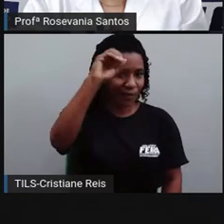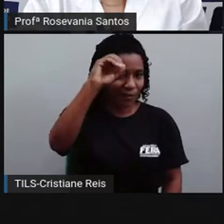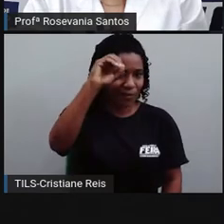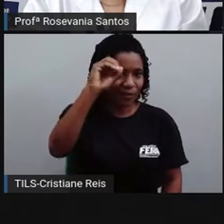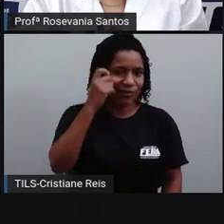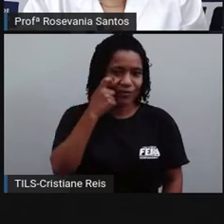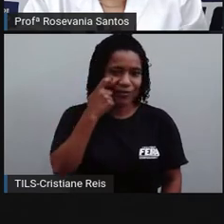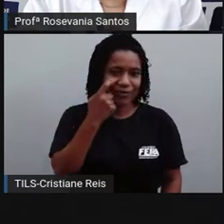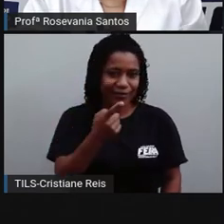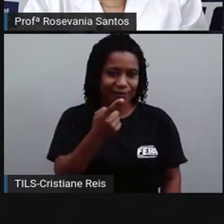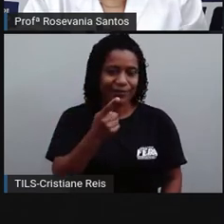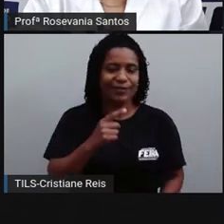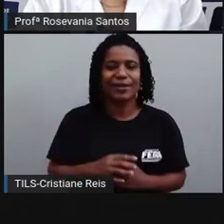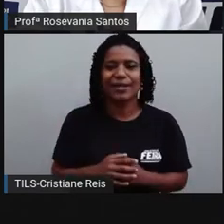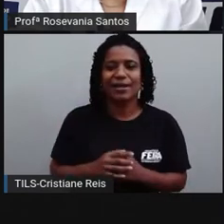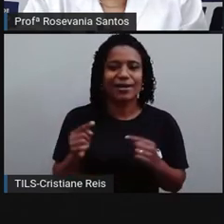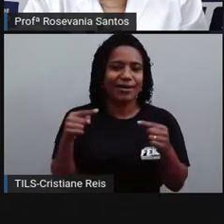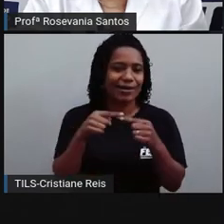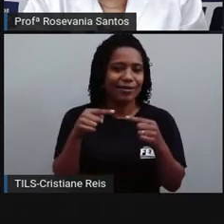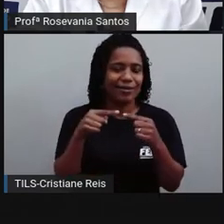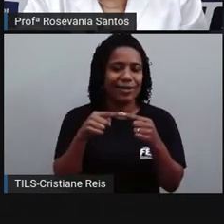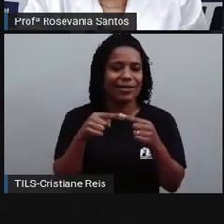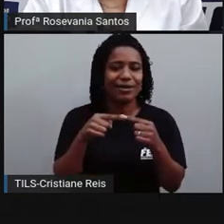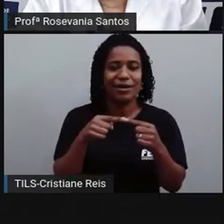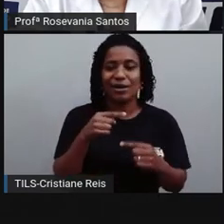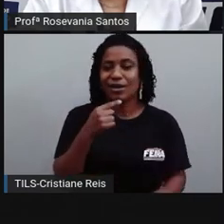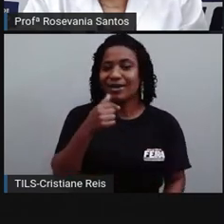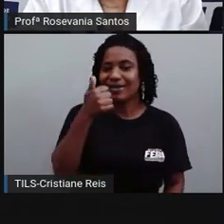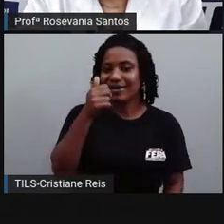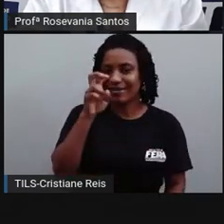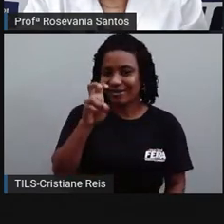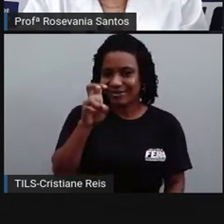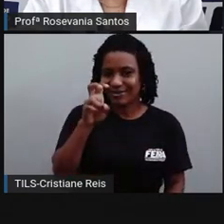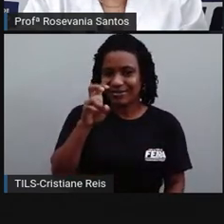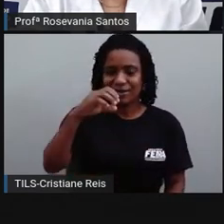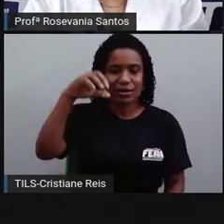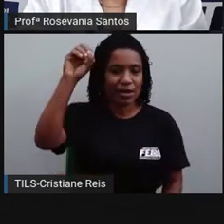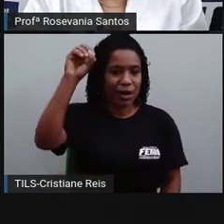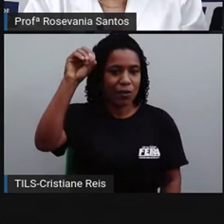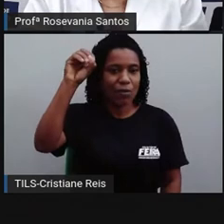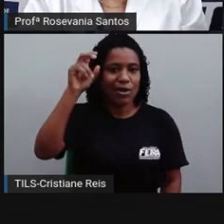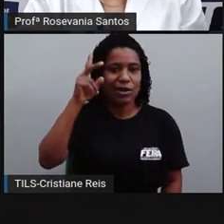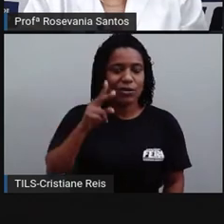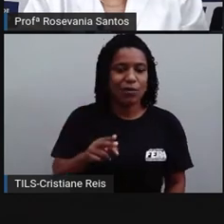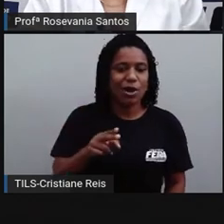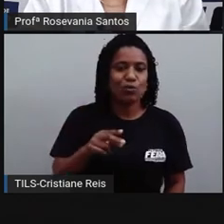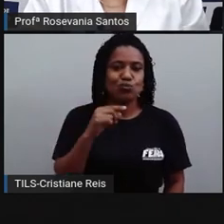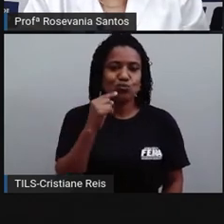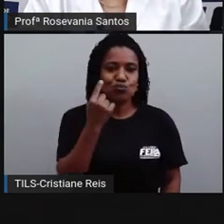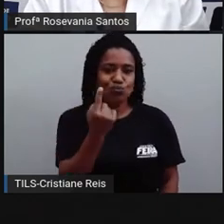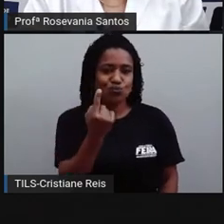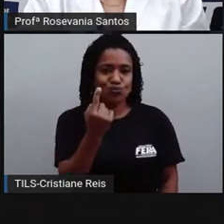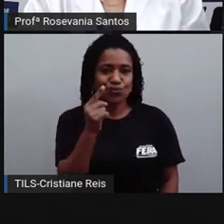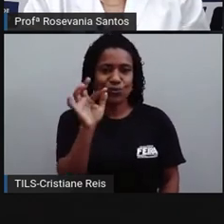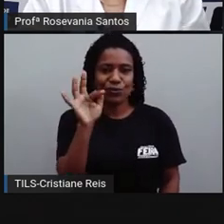Que também representa um fuso. Cada espaço desse é um fuso horário.